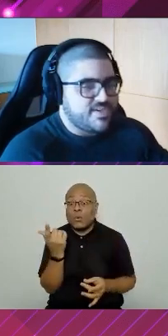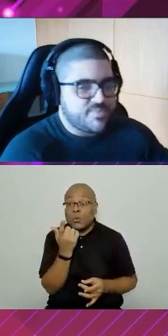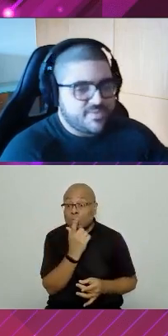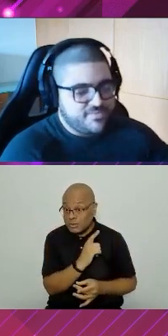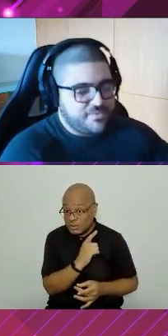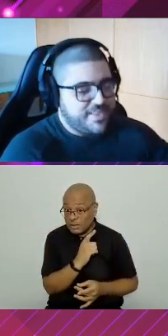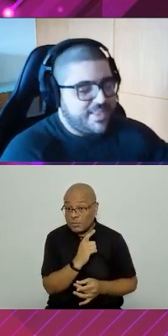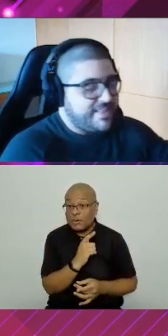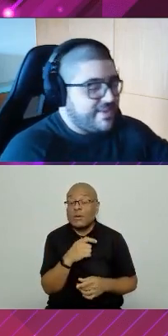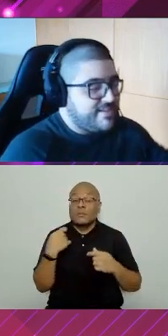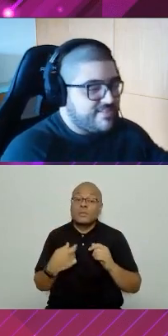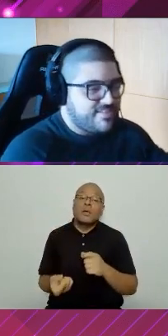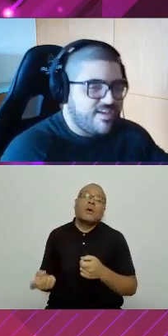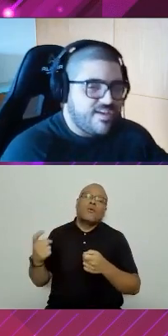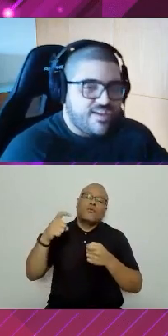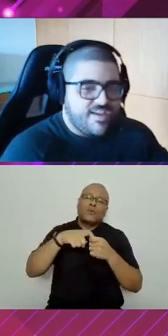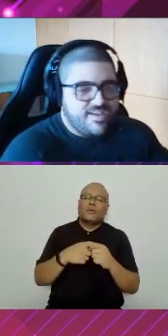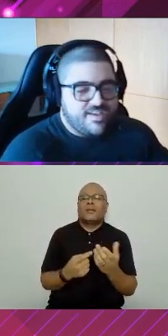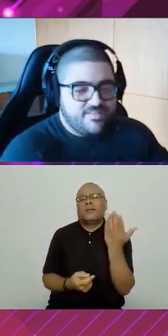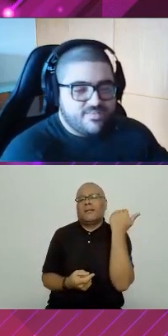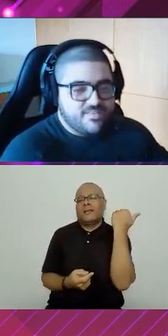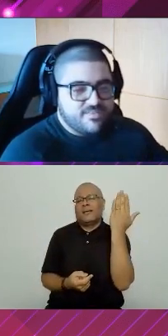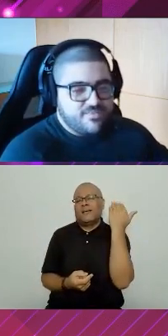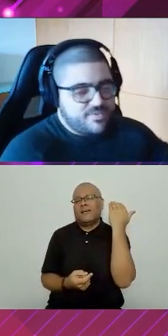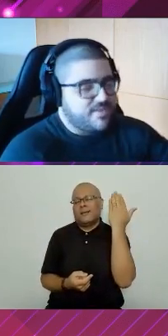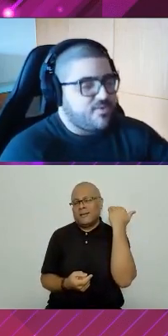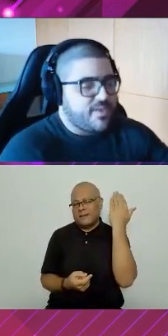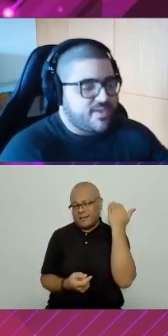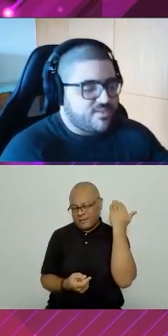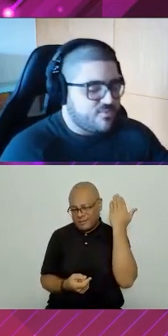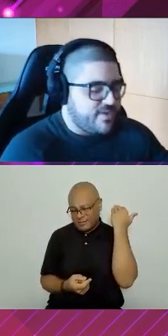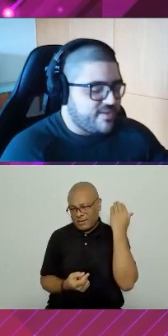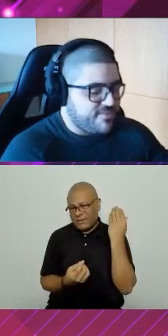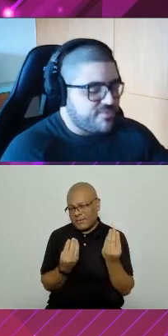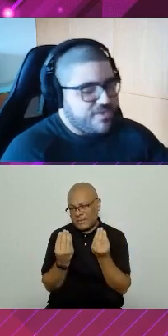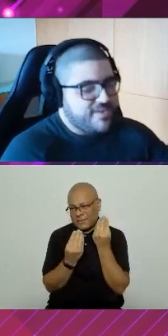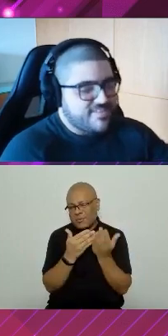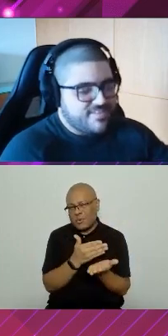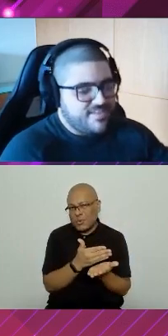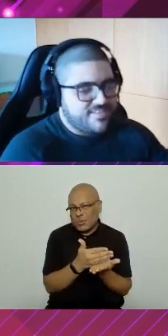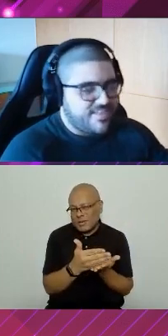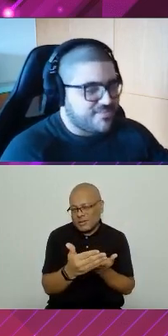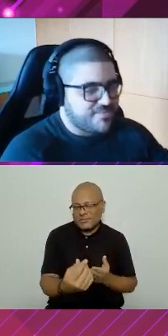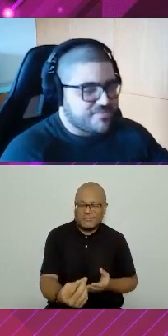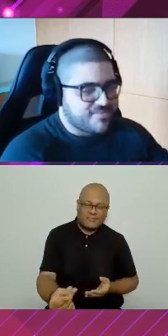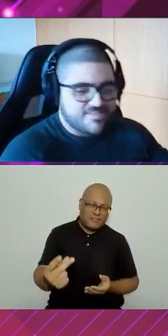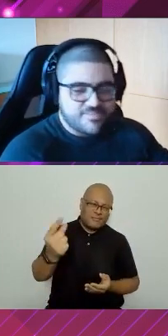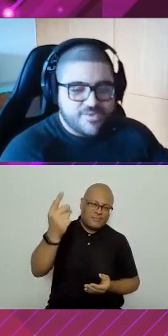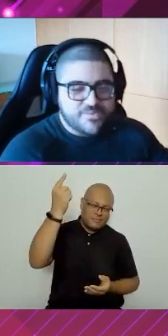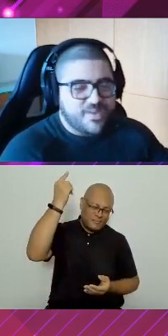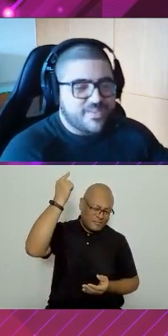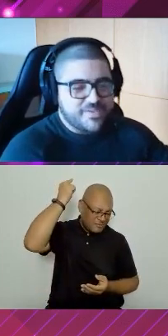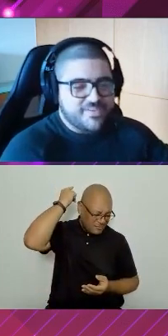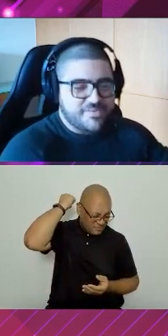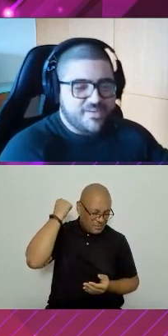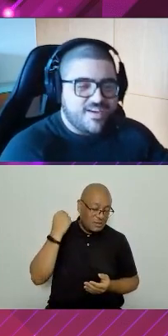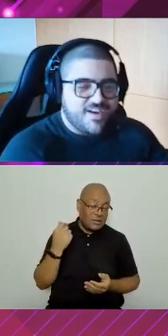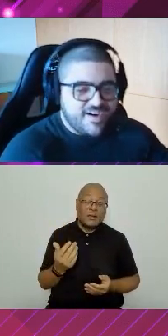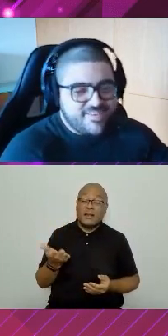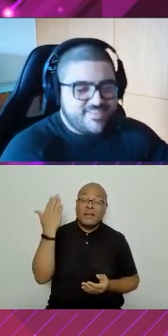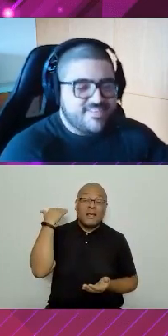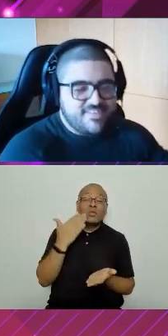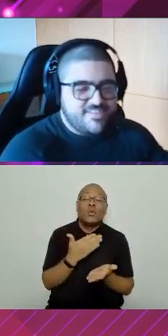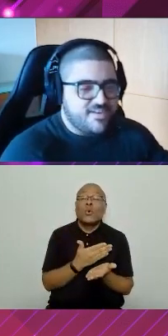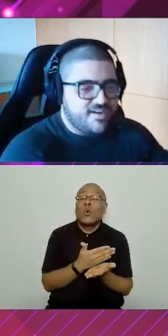front-ends, a gente precisa voltar lá atrás, voltar em como é que tudo era feito antes, lá no período paleolítico.